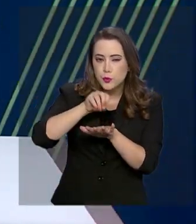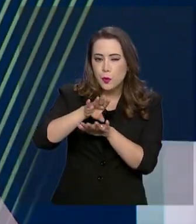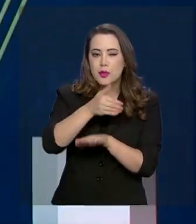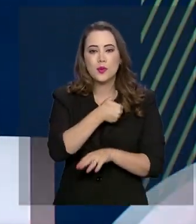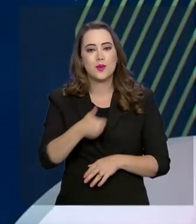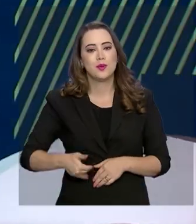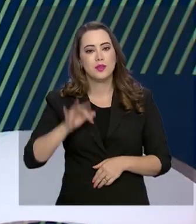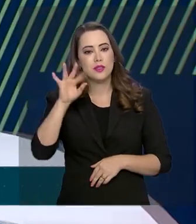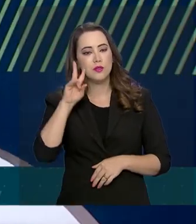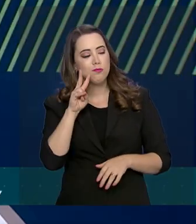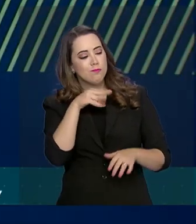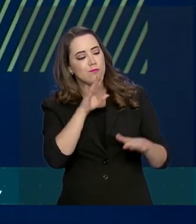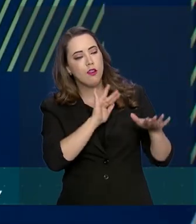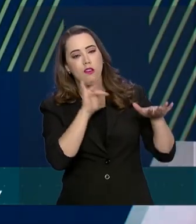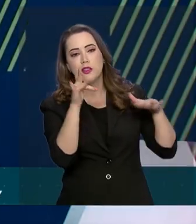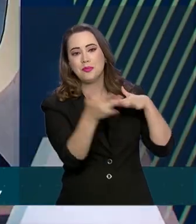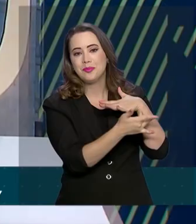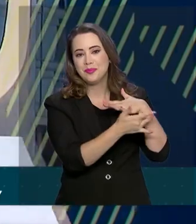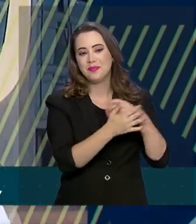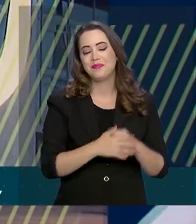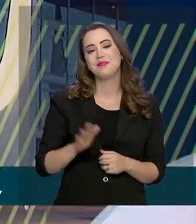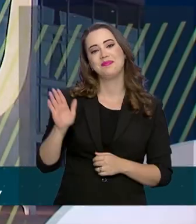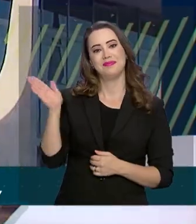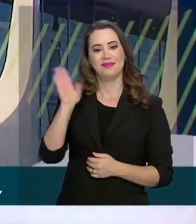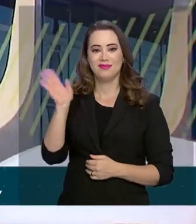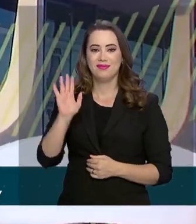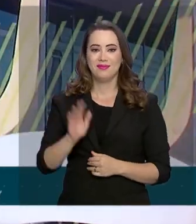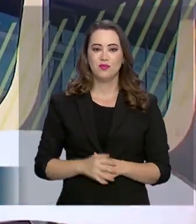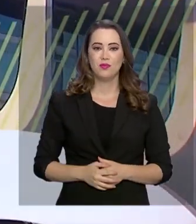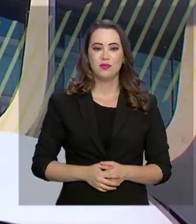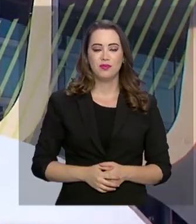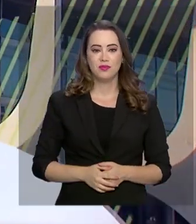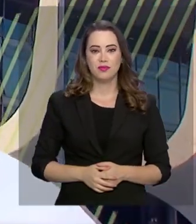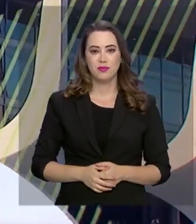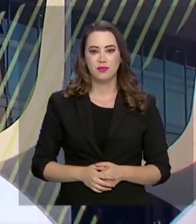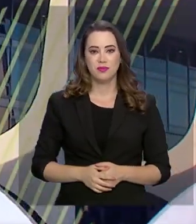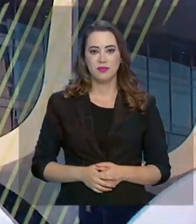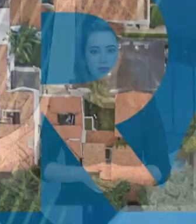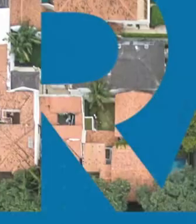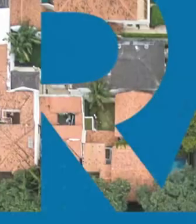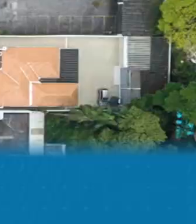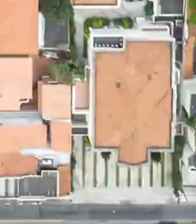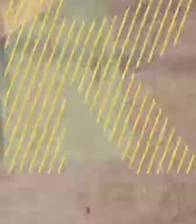do governo federal nas nossas redes sociais. Nos vemos na próxima edição. Até lá!